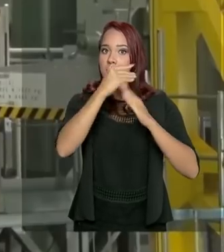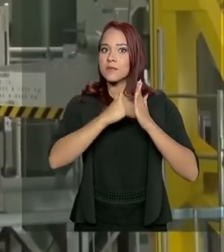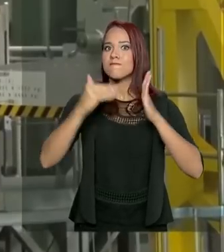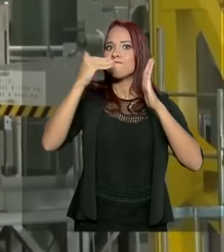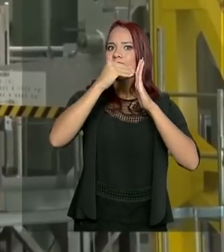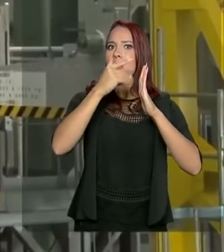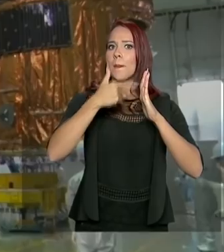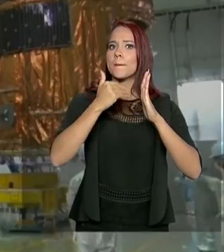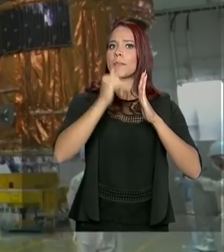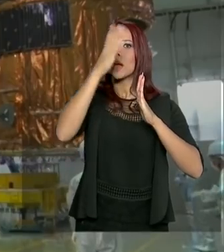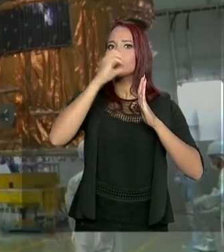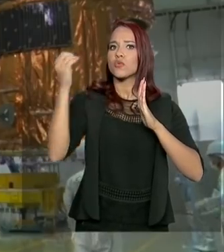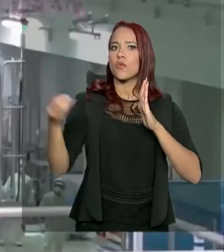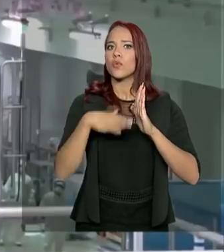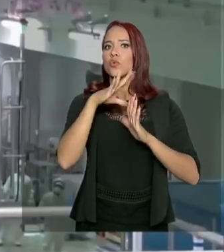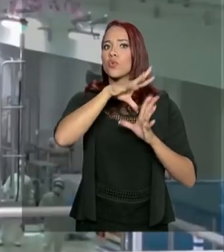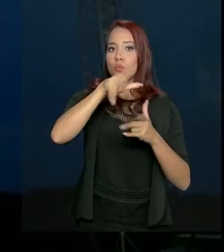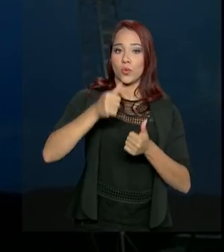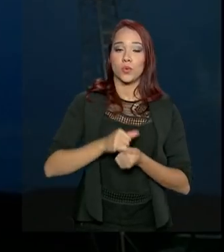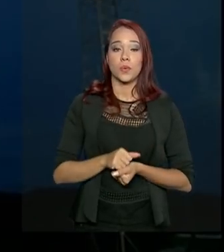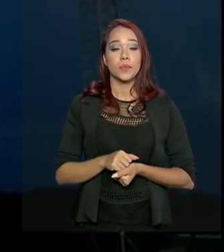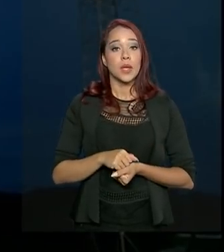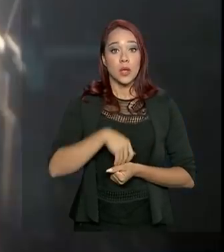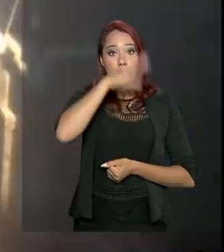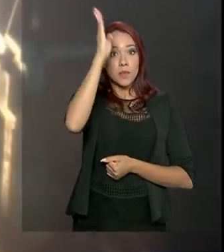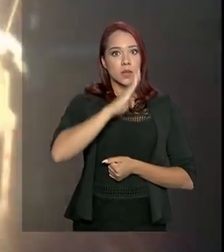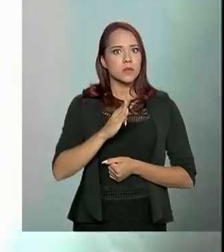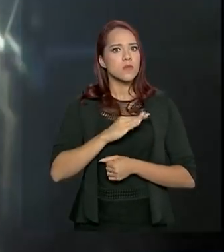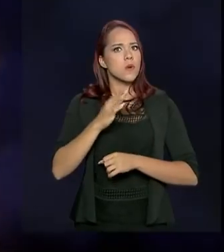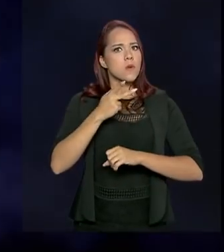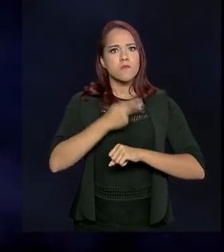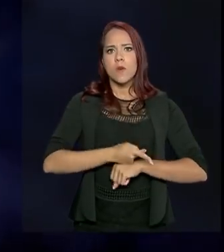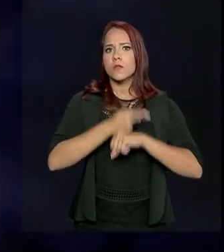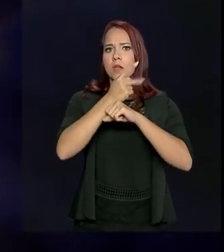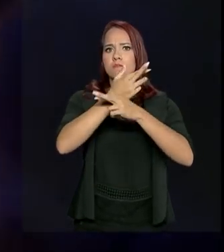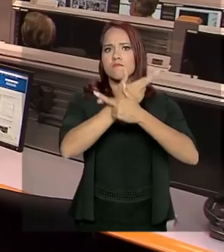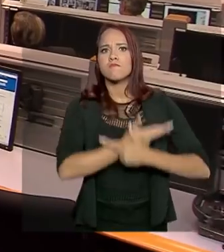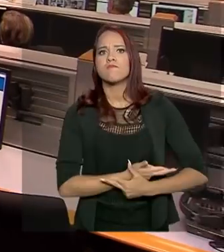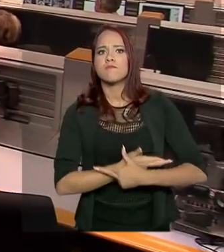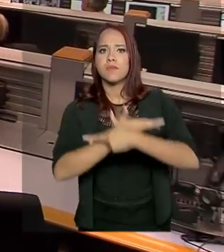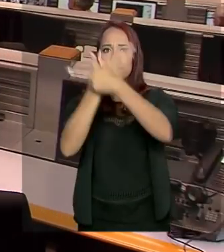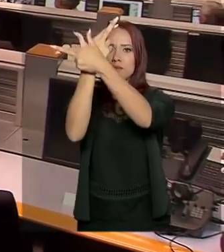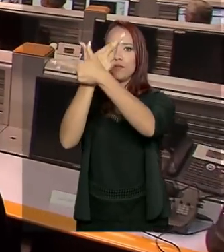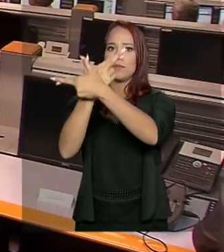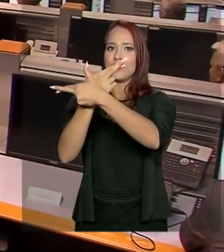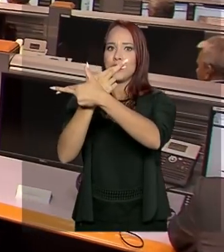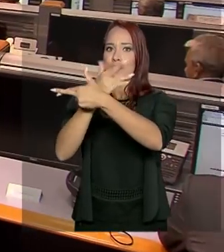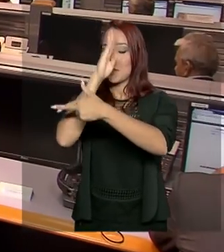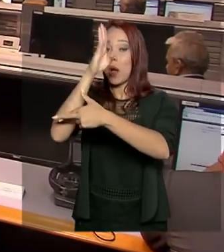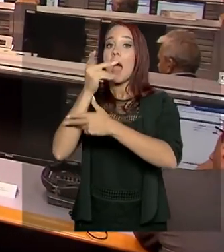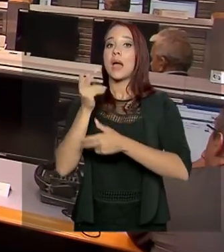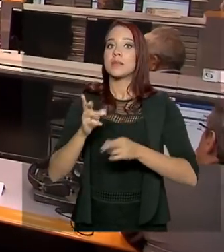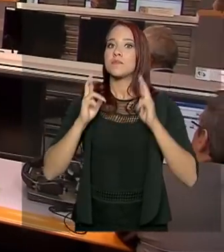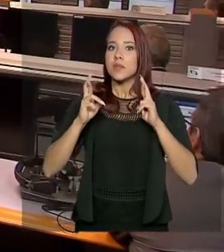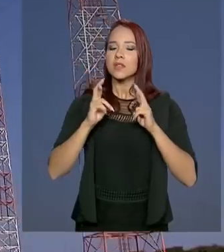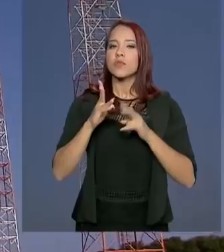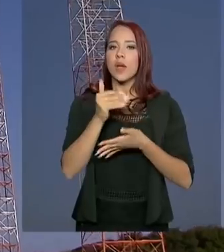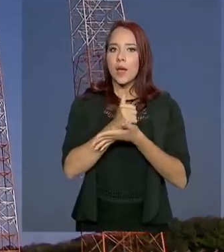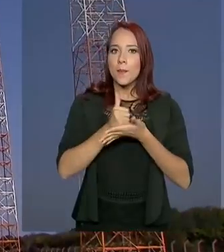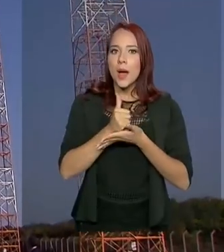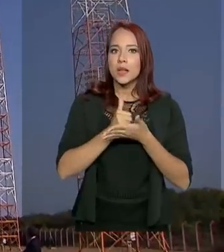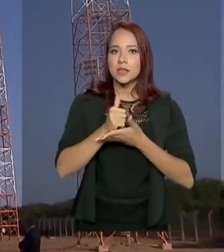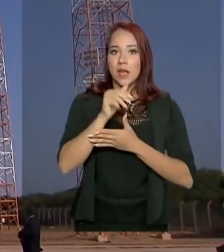mundo e transformar o Brasil em uma potência no lançamento de satélites. Para isso, a expectativa é que a base de